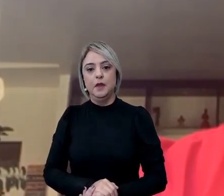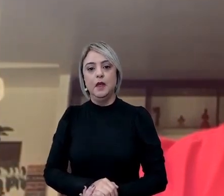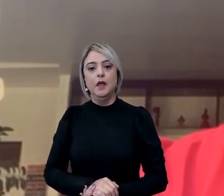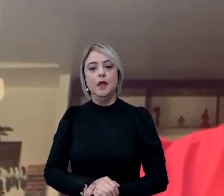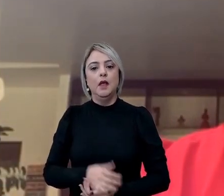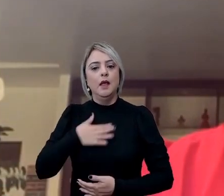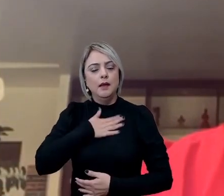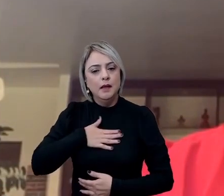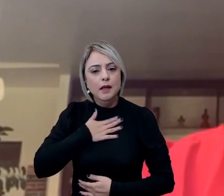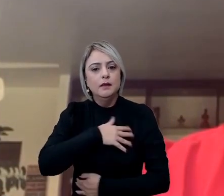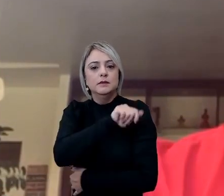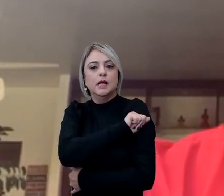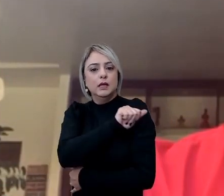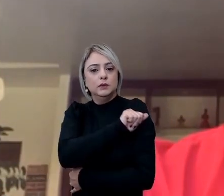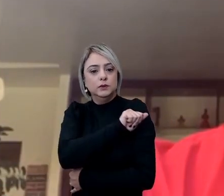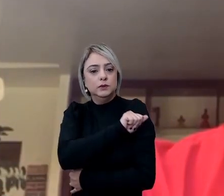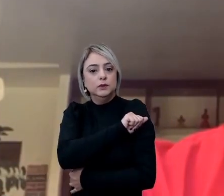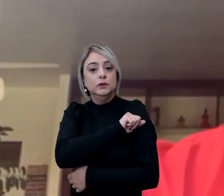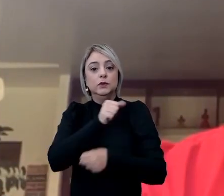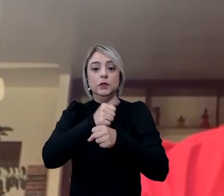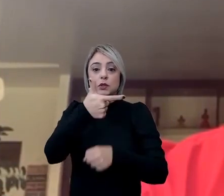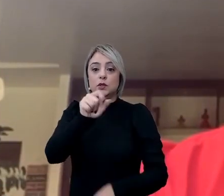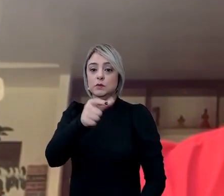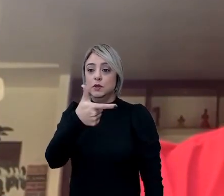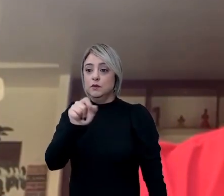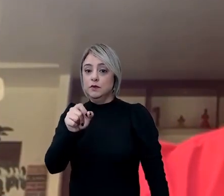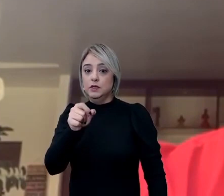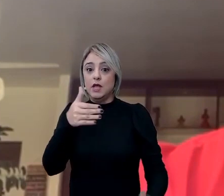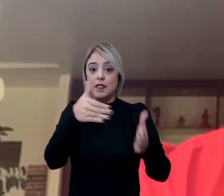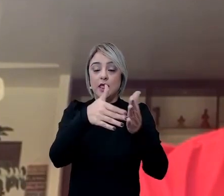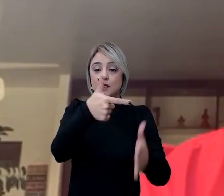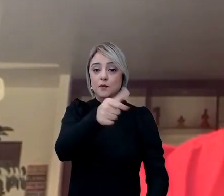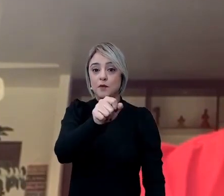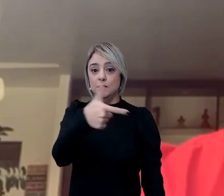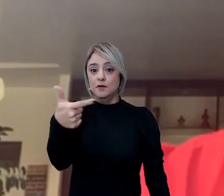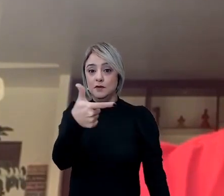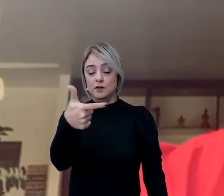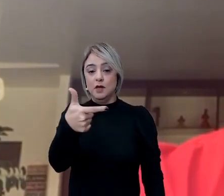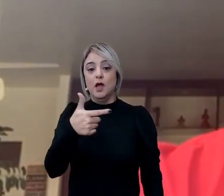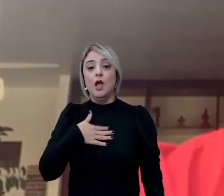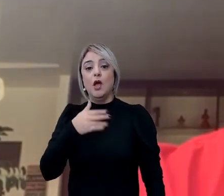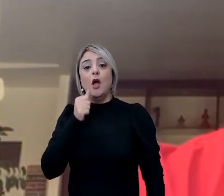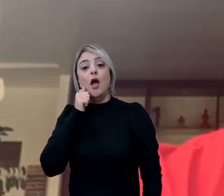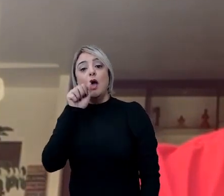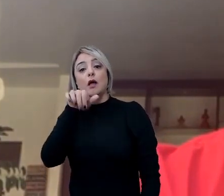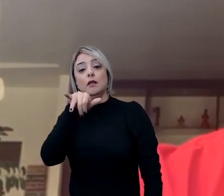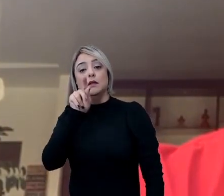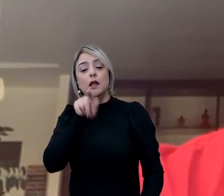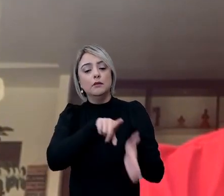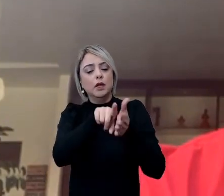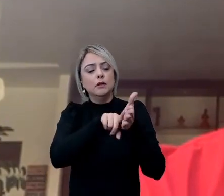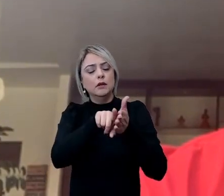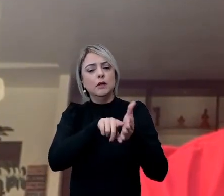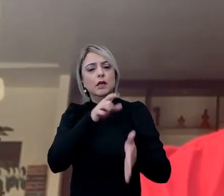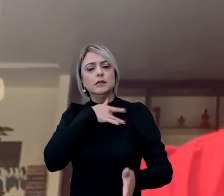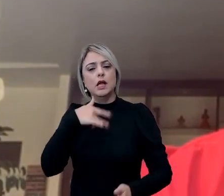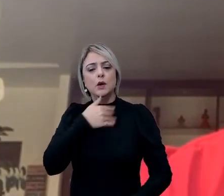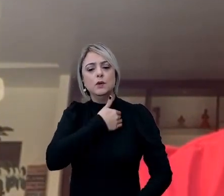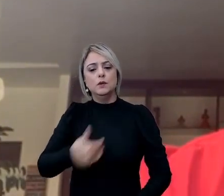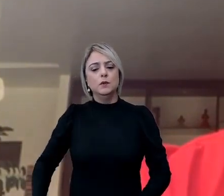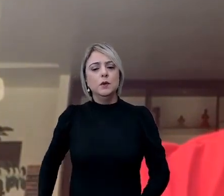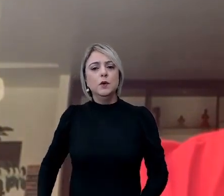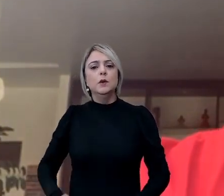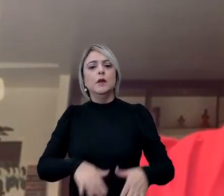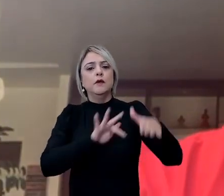Processe educandos 2020-2022. Me chamo André Fene, sou pesquisador em saúde pública da Fundação